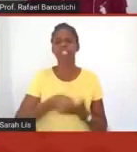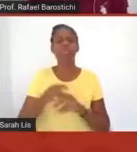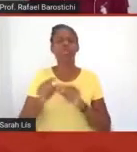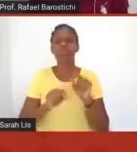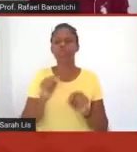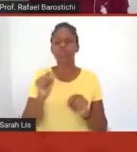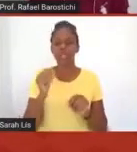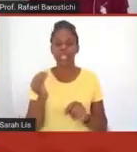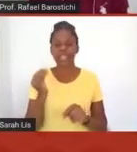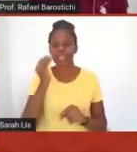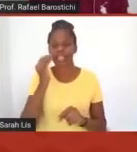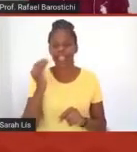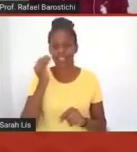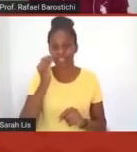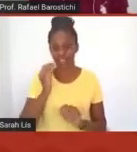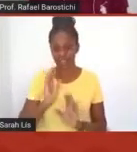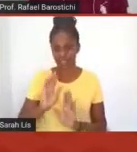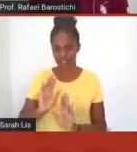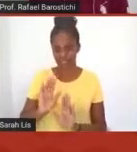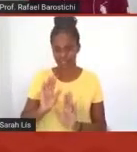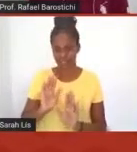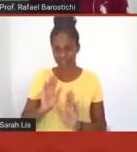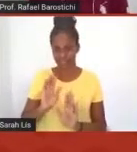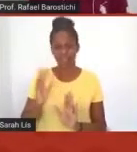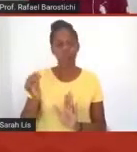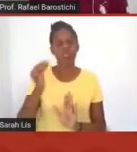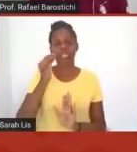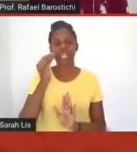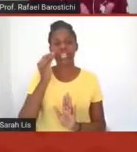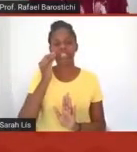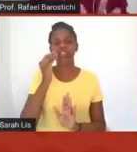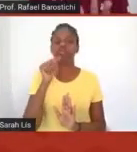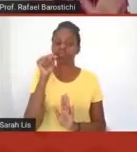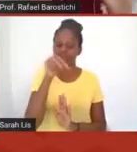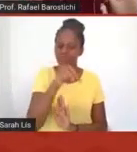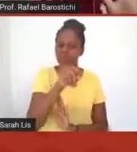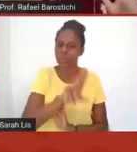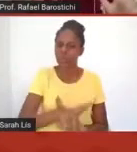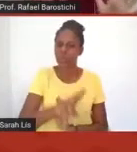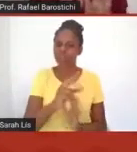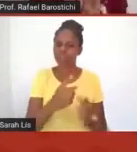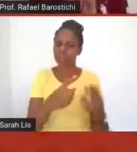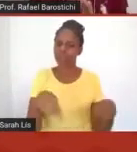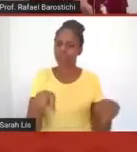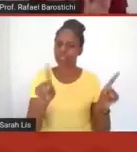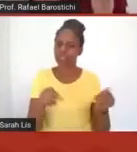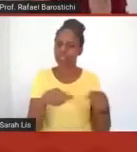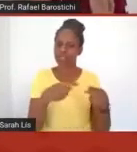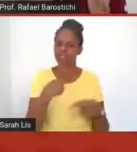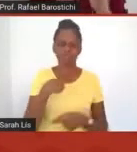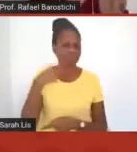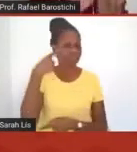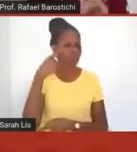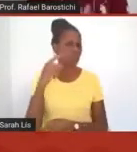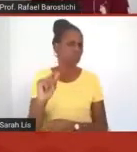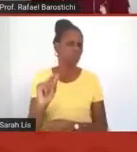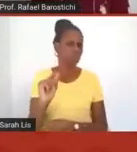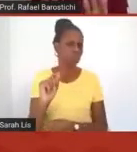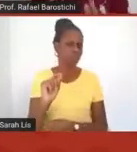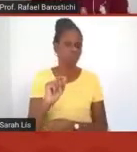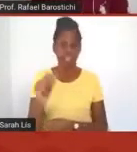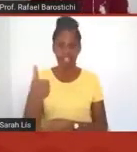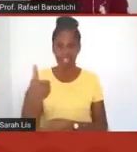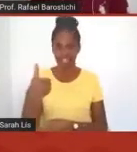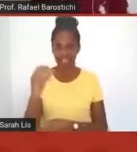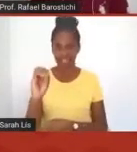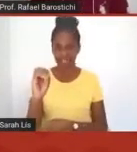experiência, né, com, usando, usando a música, né, optei por, tomei a decisão de que eu ia, dez minutos antes